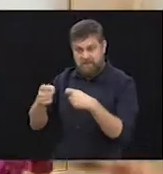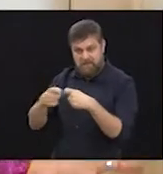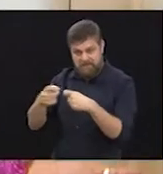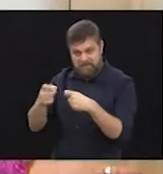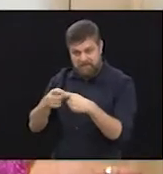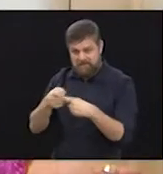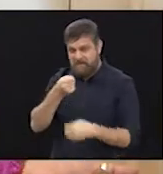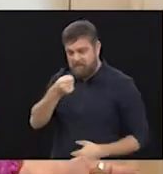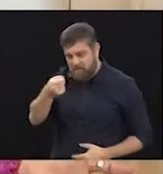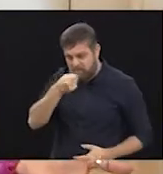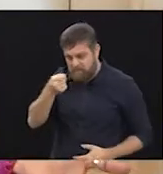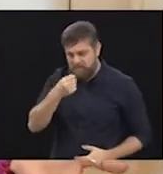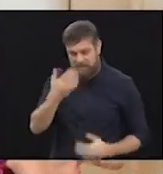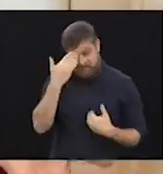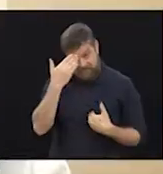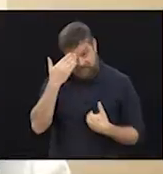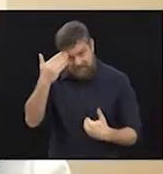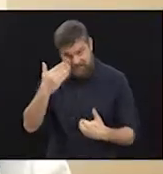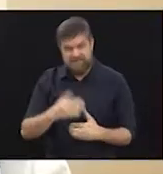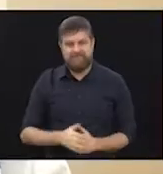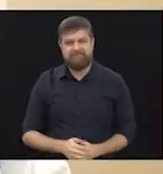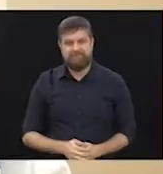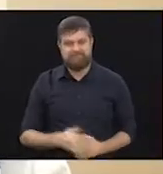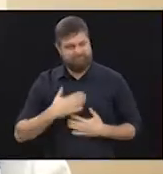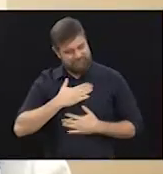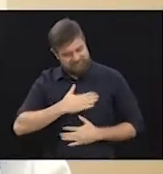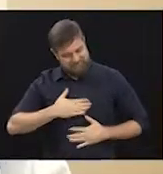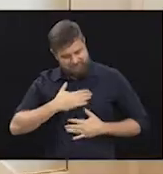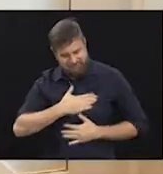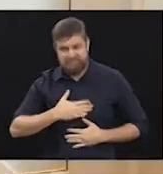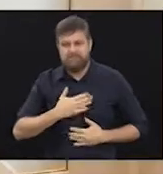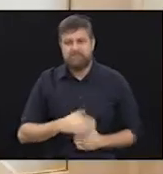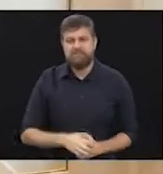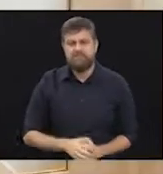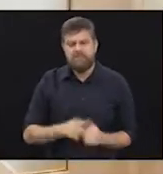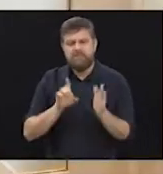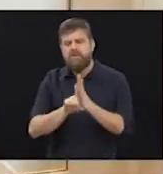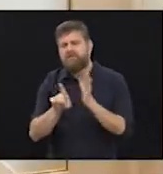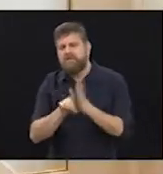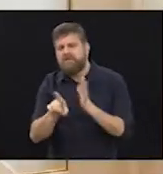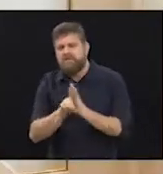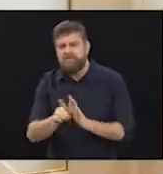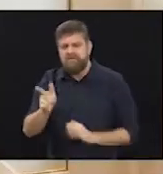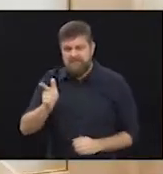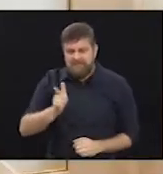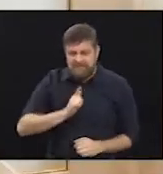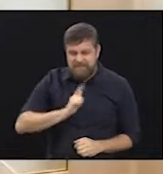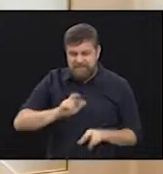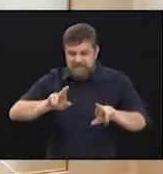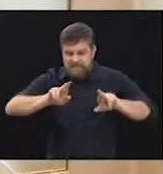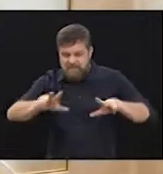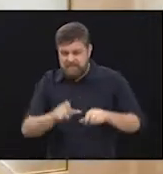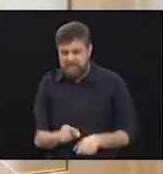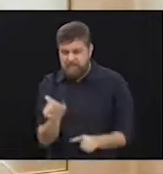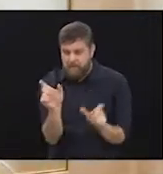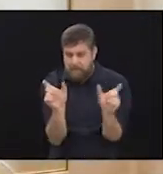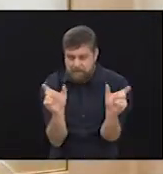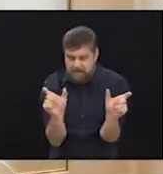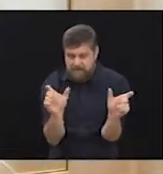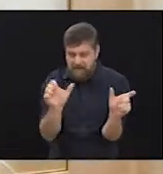que nos recebeu. Muito obrigada por receber a nossa equipe, doutora Sinira. Obrigada. Doutora Sinira, existe diferença entre